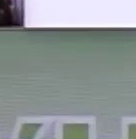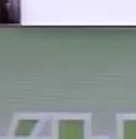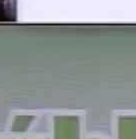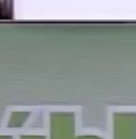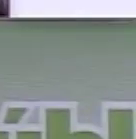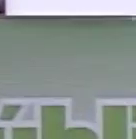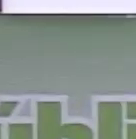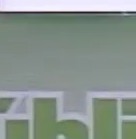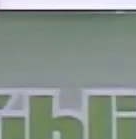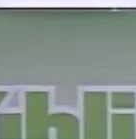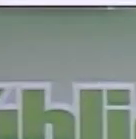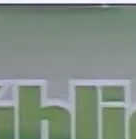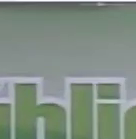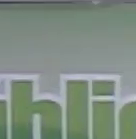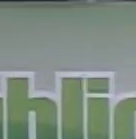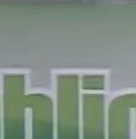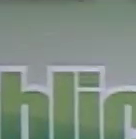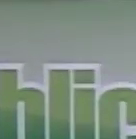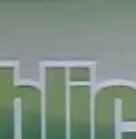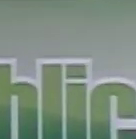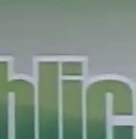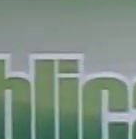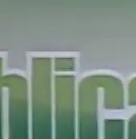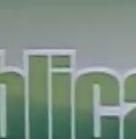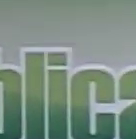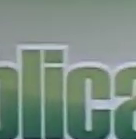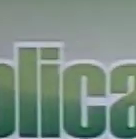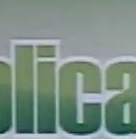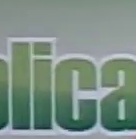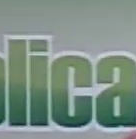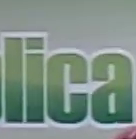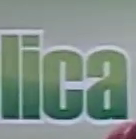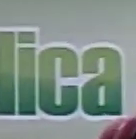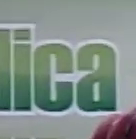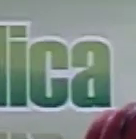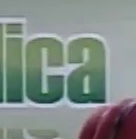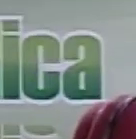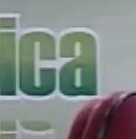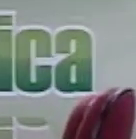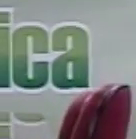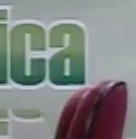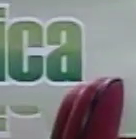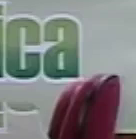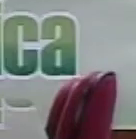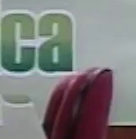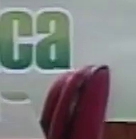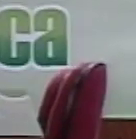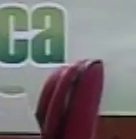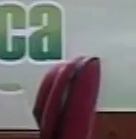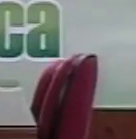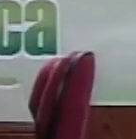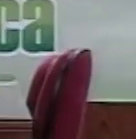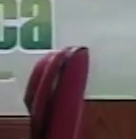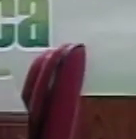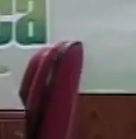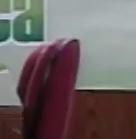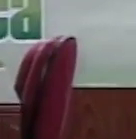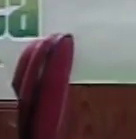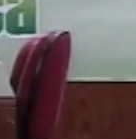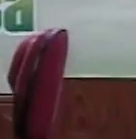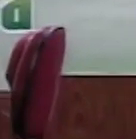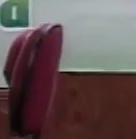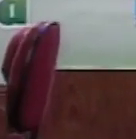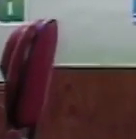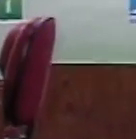e, mais uma vez, estamos dando sequência a esta experiência